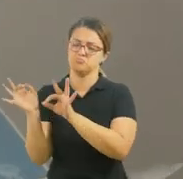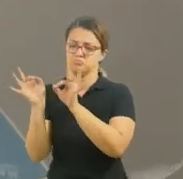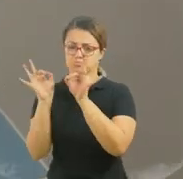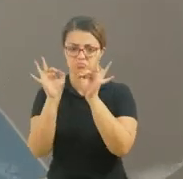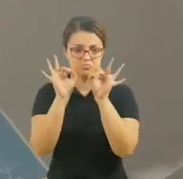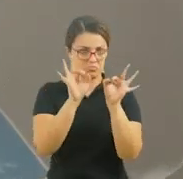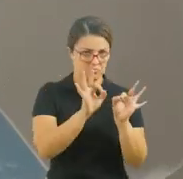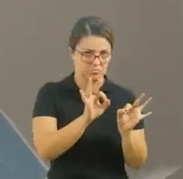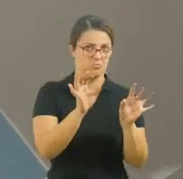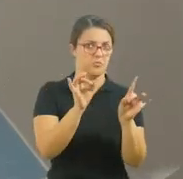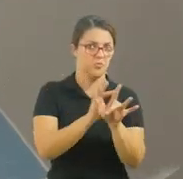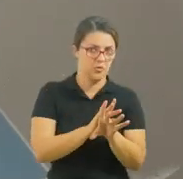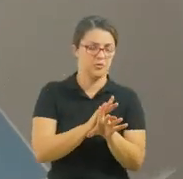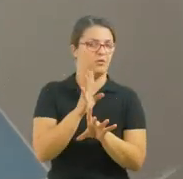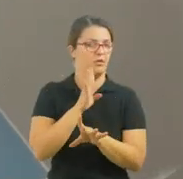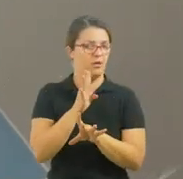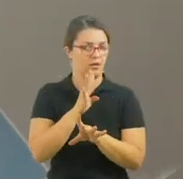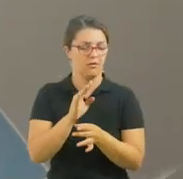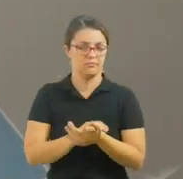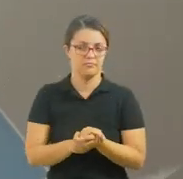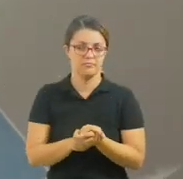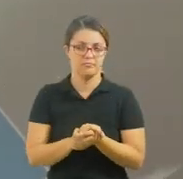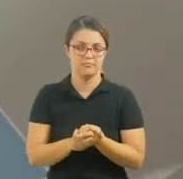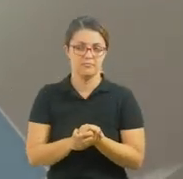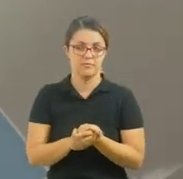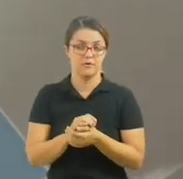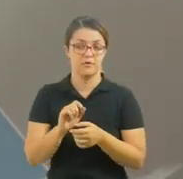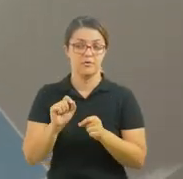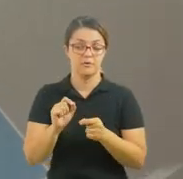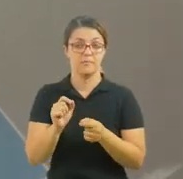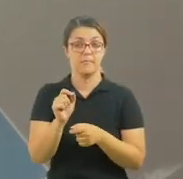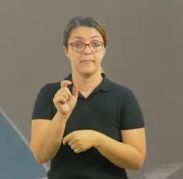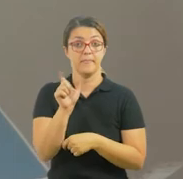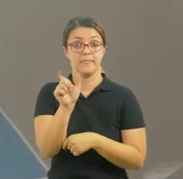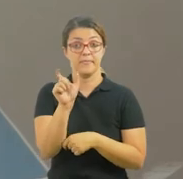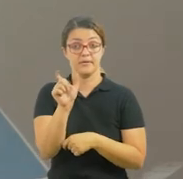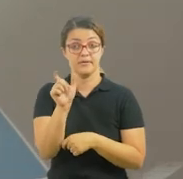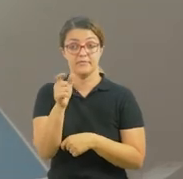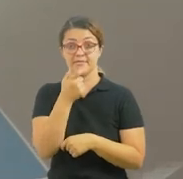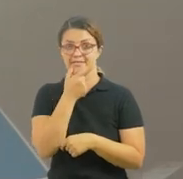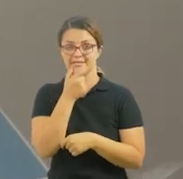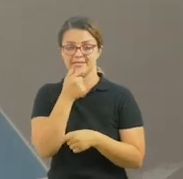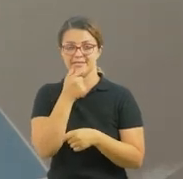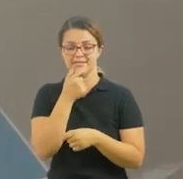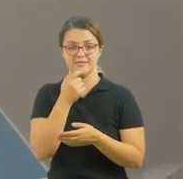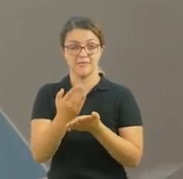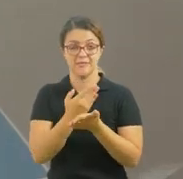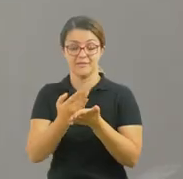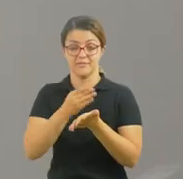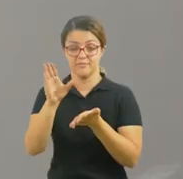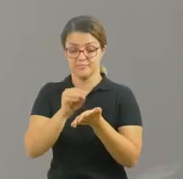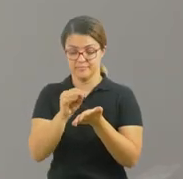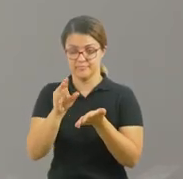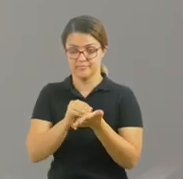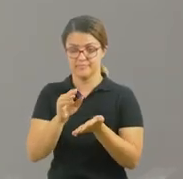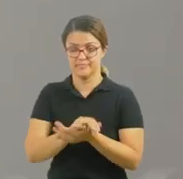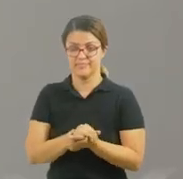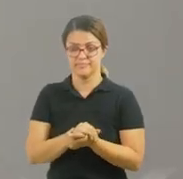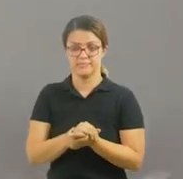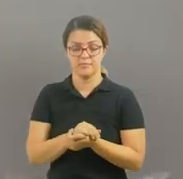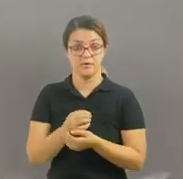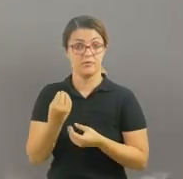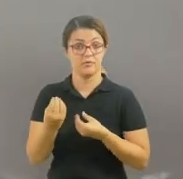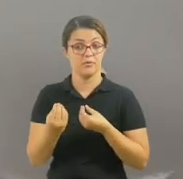também falando sobre roupa. Depois de vocês assistirem esses dois vídeos super legais que estão aí, nós vamos escrever